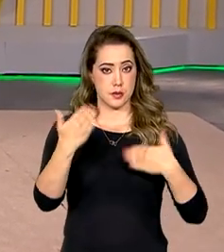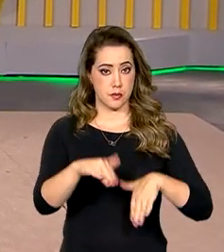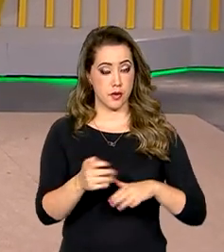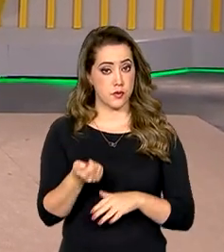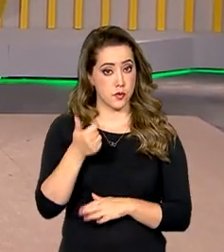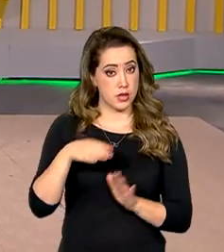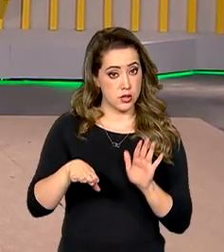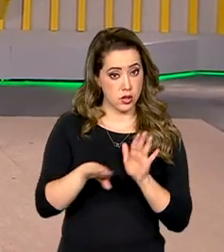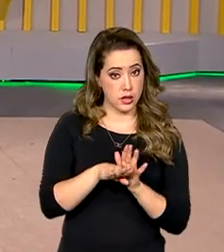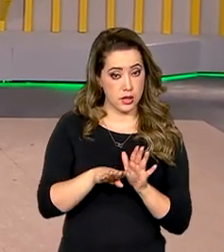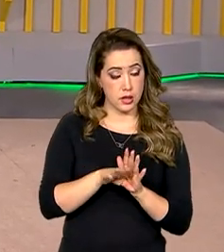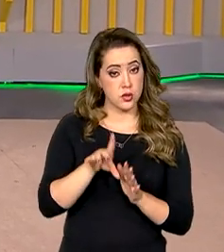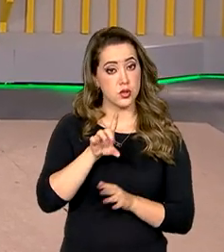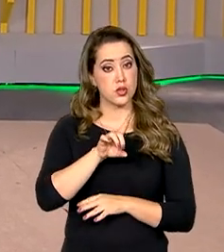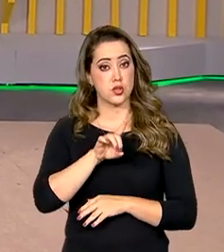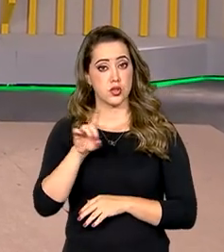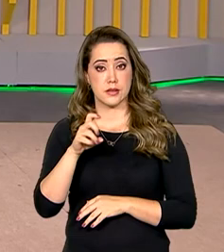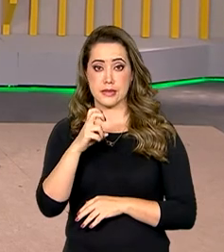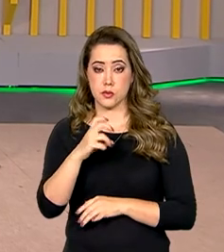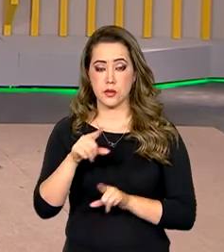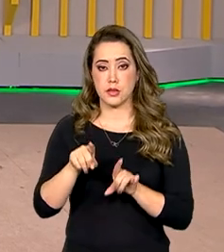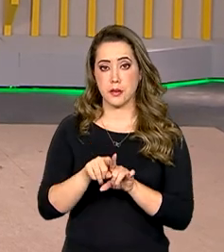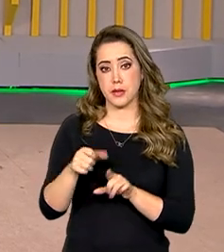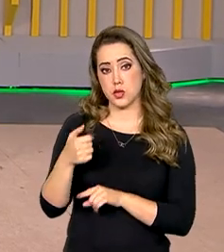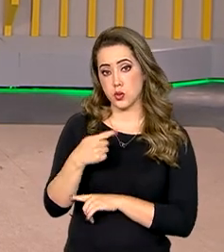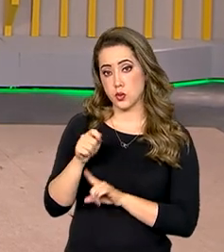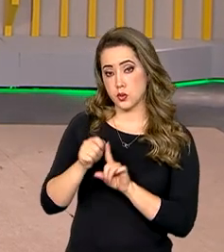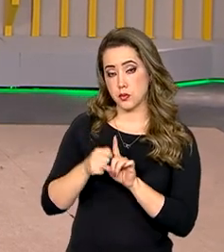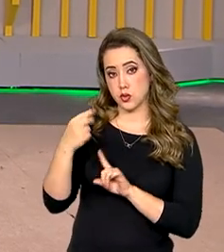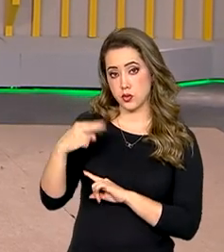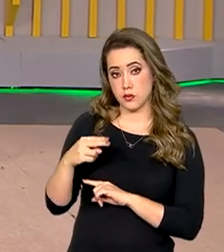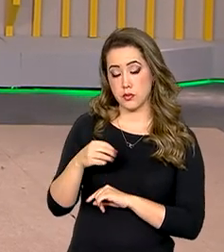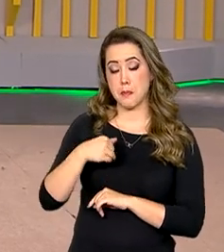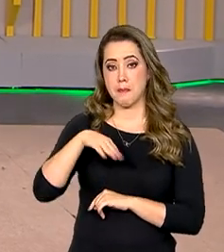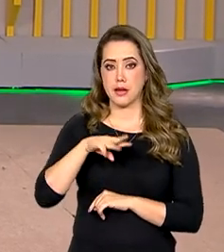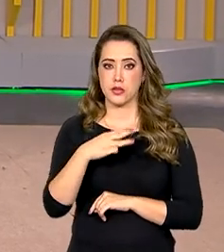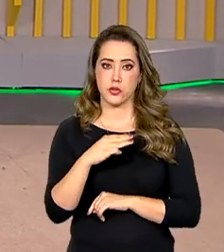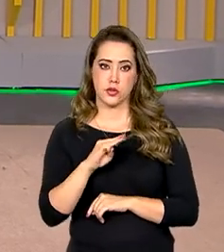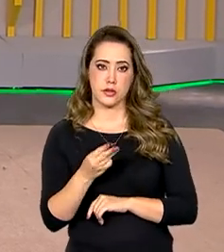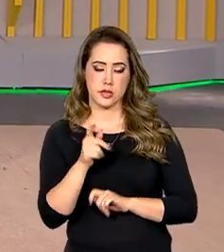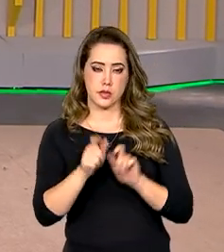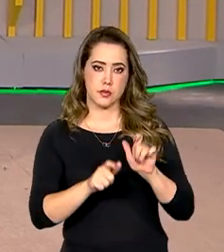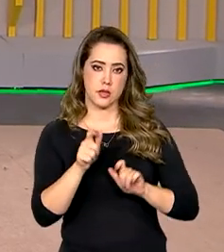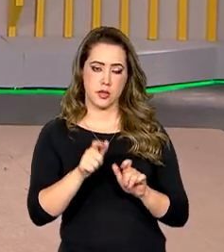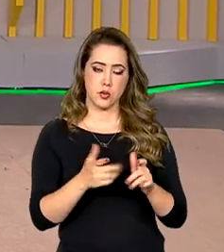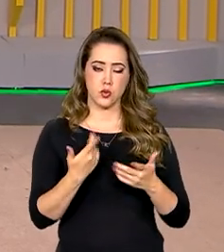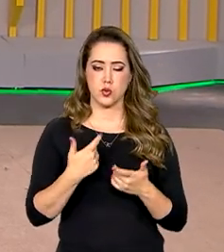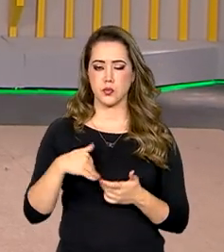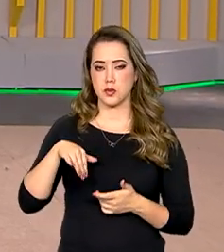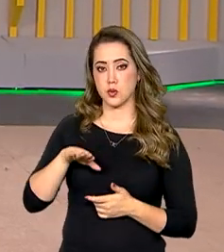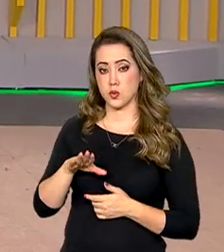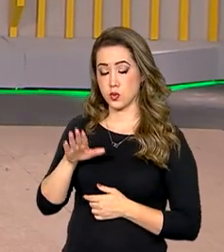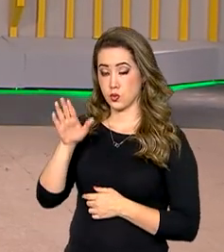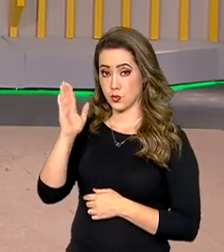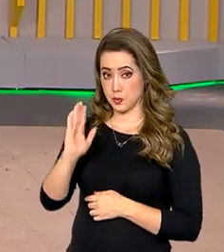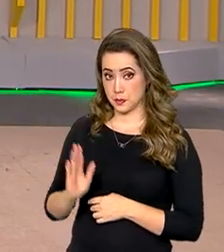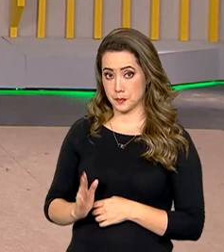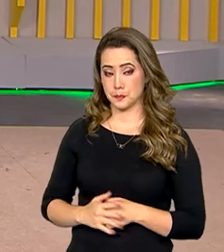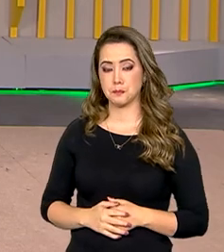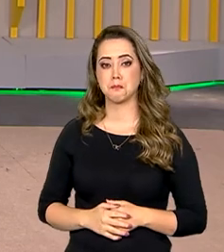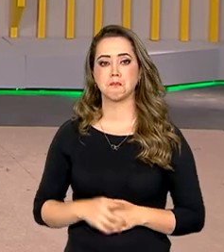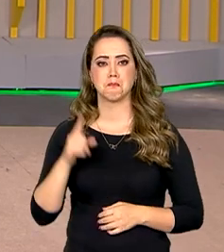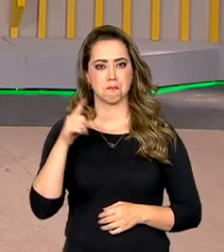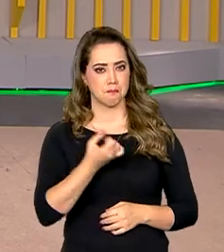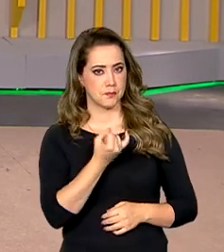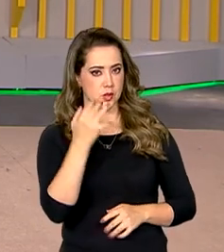estão chegando, serão aplicadas nos dias 5 e 12 de novembro para mais de 3 milhões e 900 mil inscritos. É